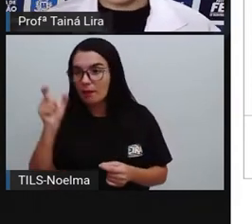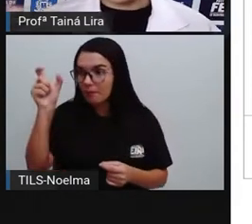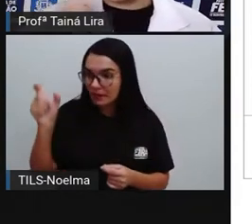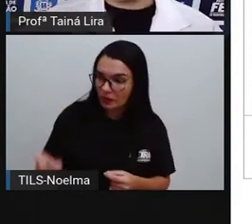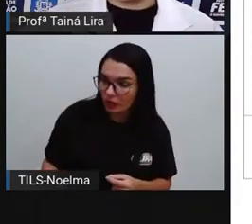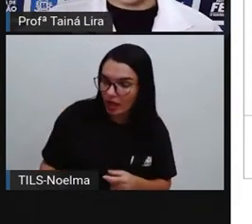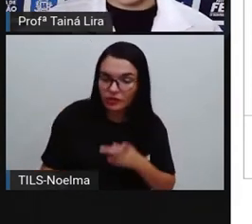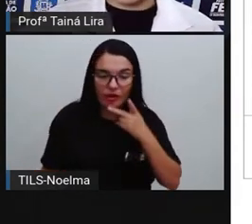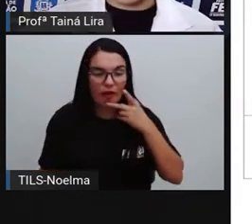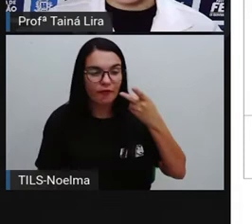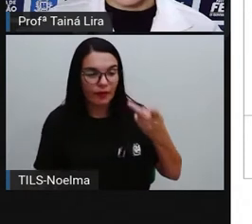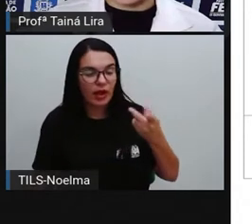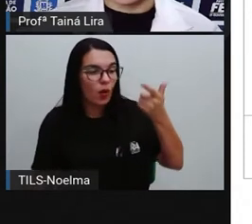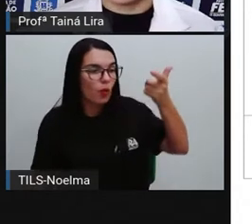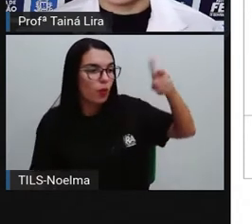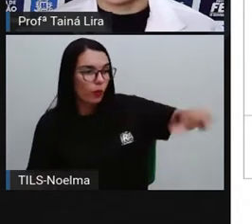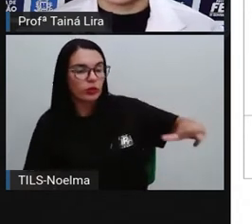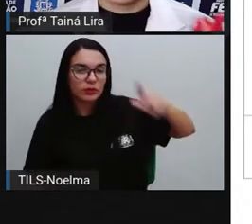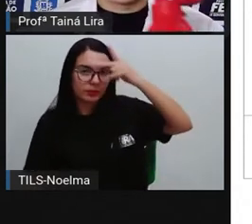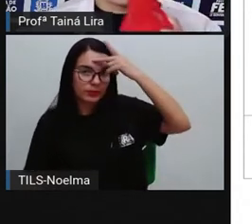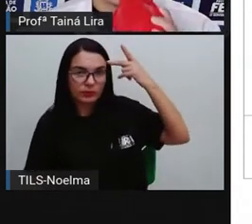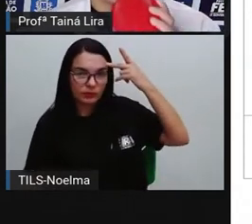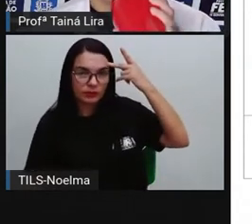só aparece na fala do personagem.